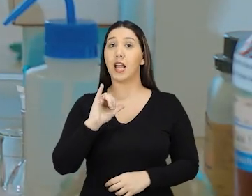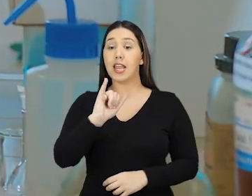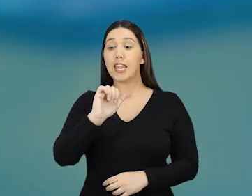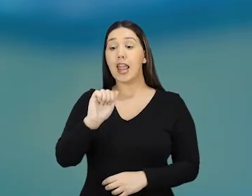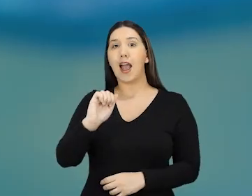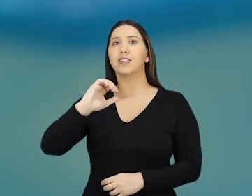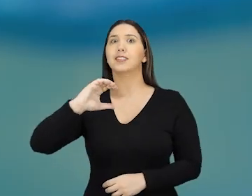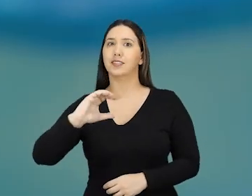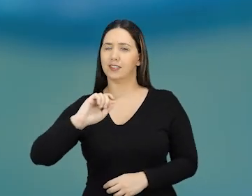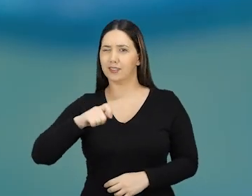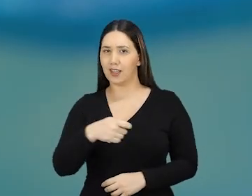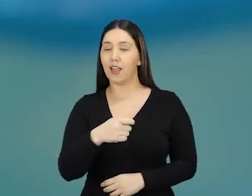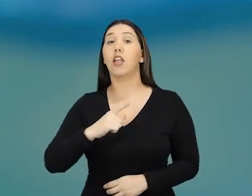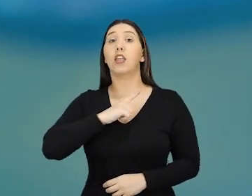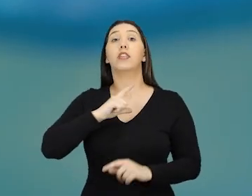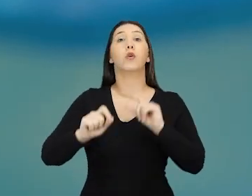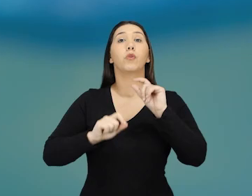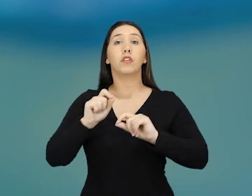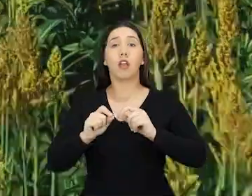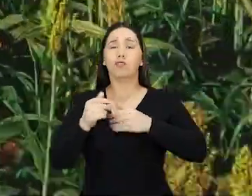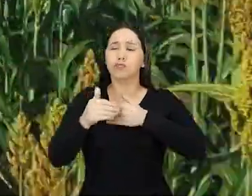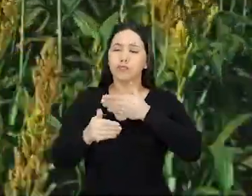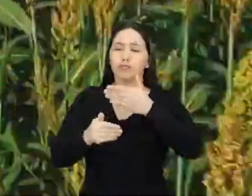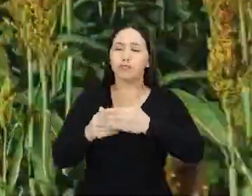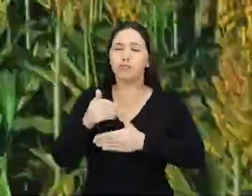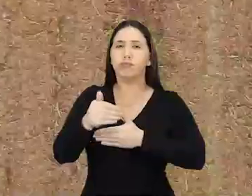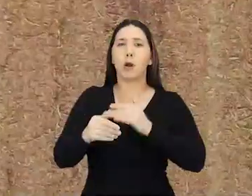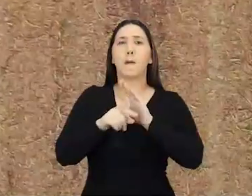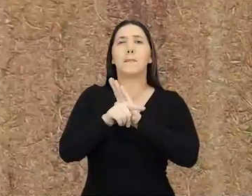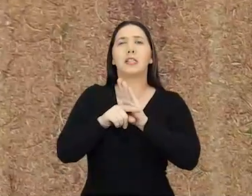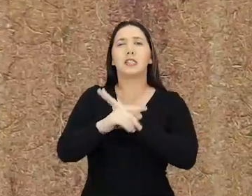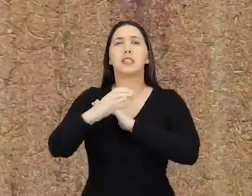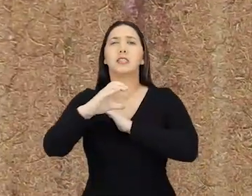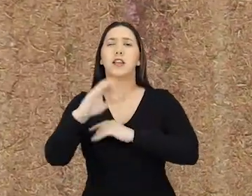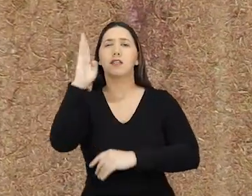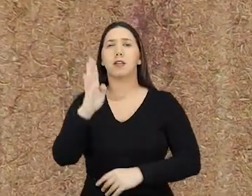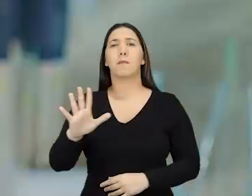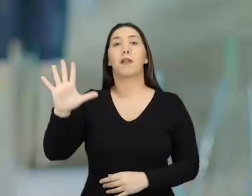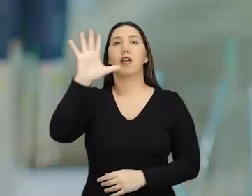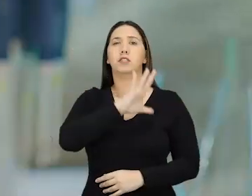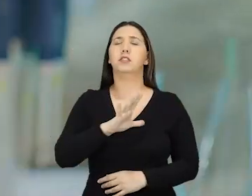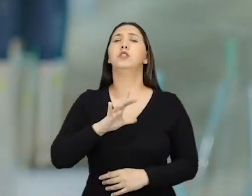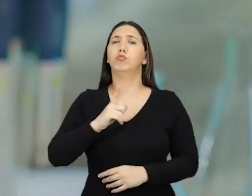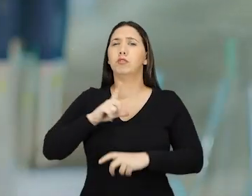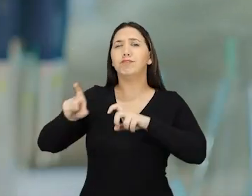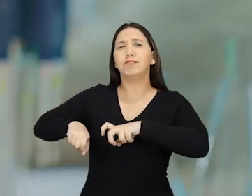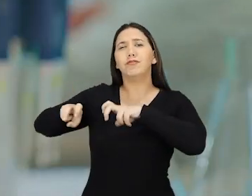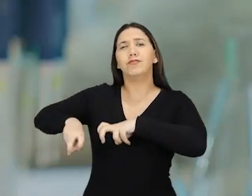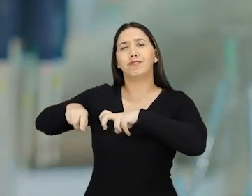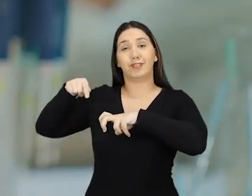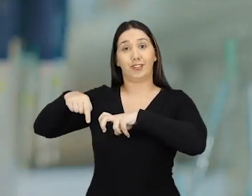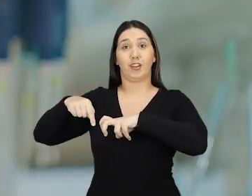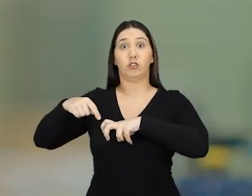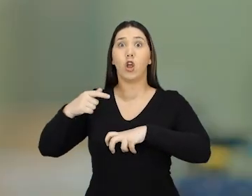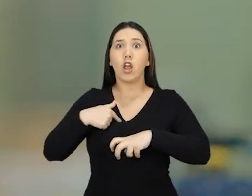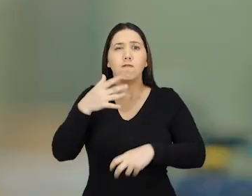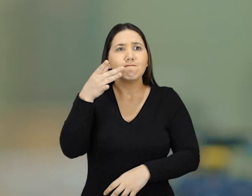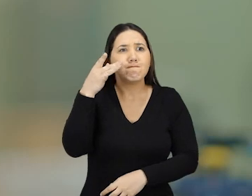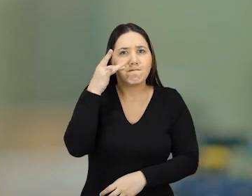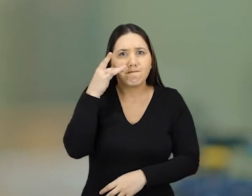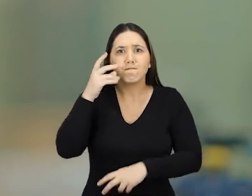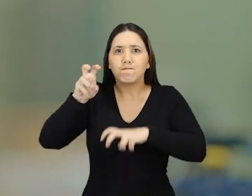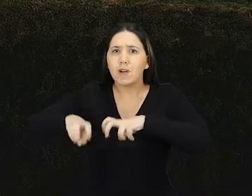O IAC foi o berço da pesquisa e da ciência no agronegócio brasileiro. Eu sou uma testemunha da revolução do agronegócio paulista.